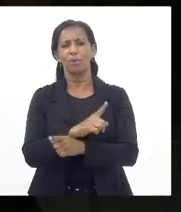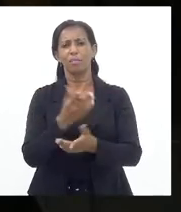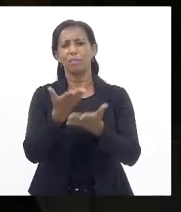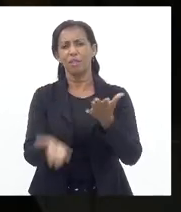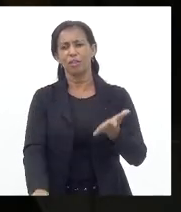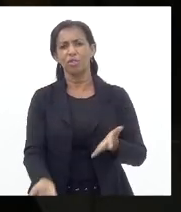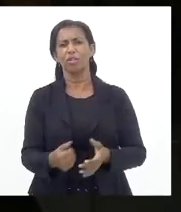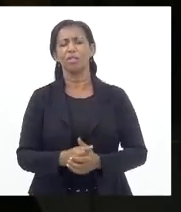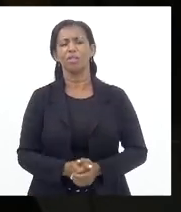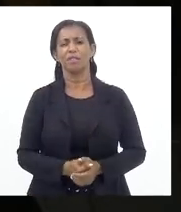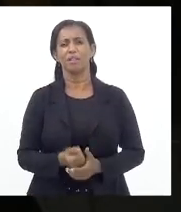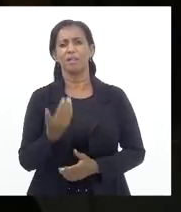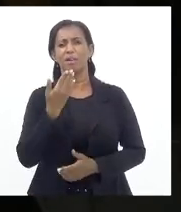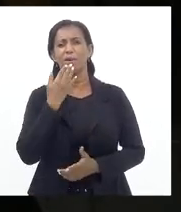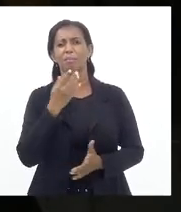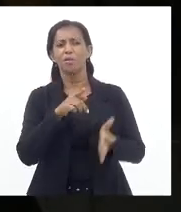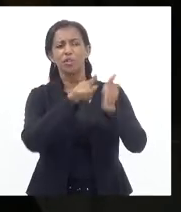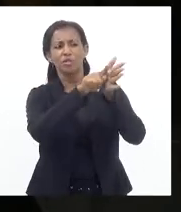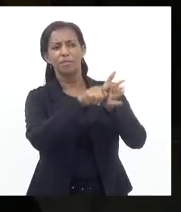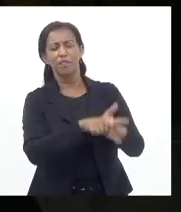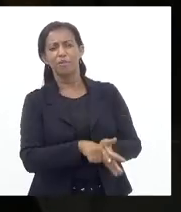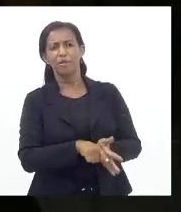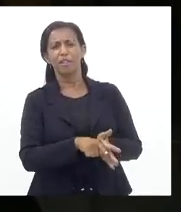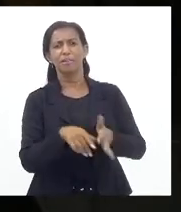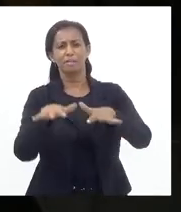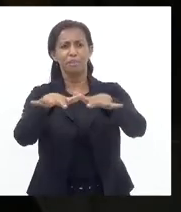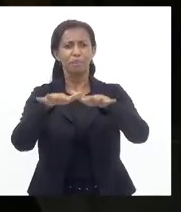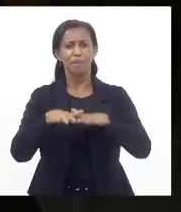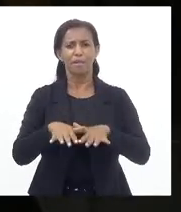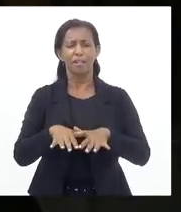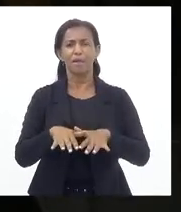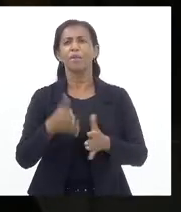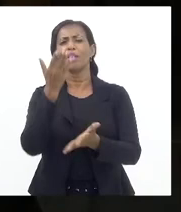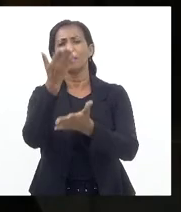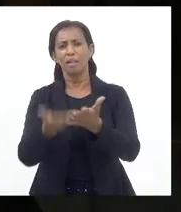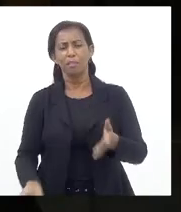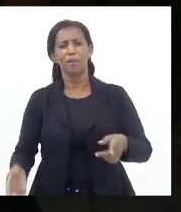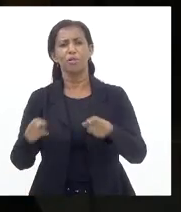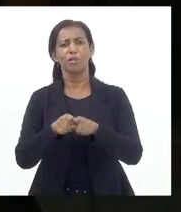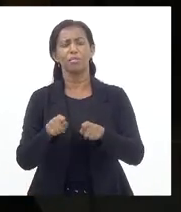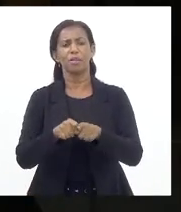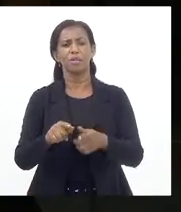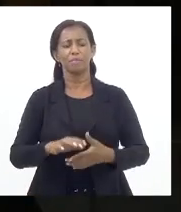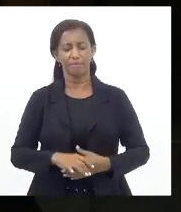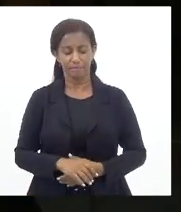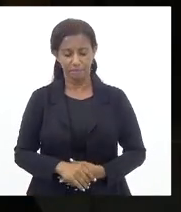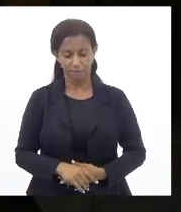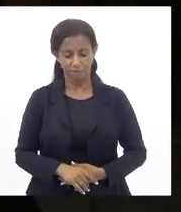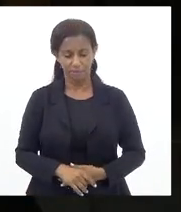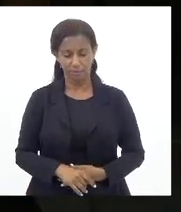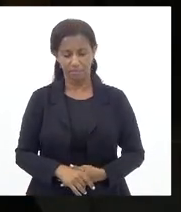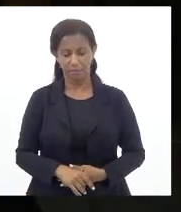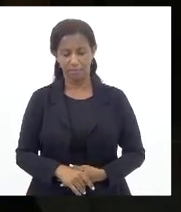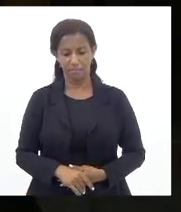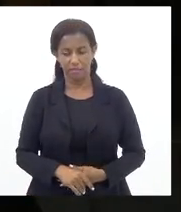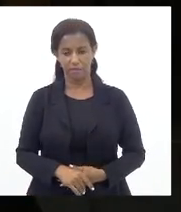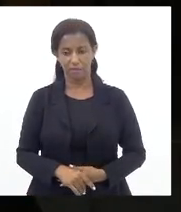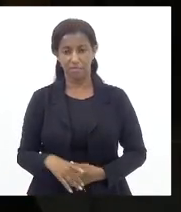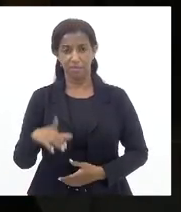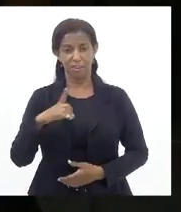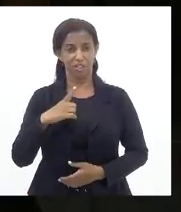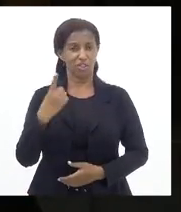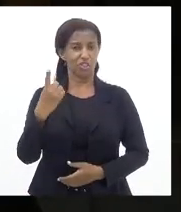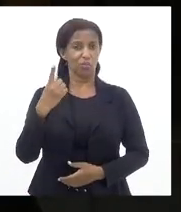Perdi verificação no plenário E perdi também Deputada Célio E tinha um